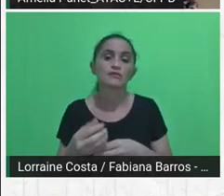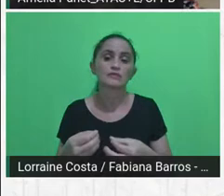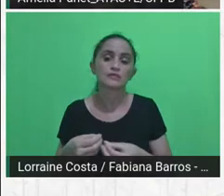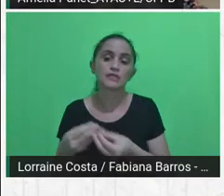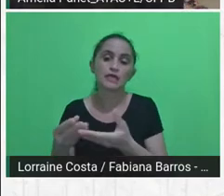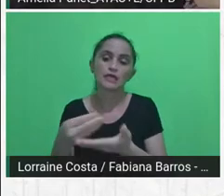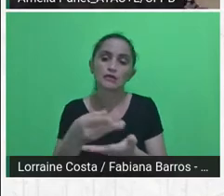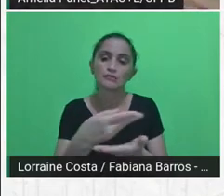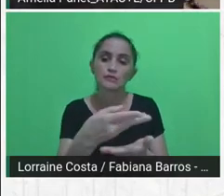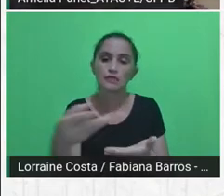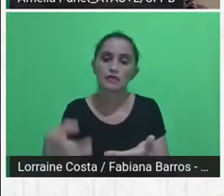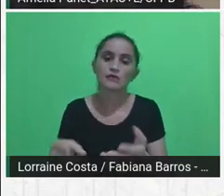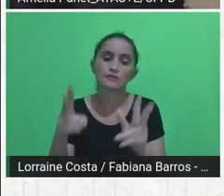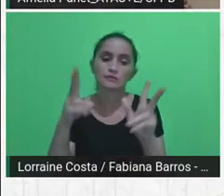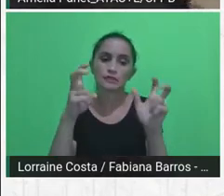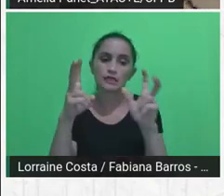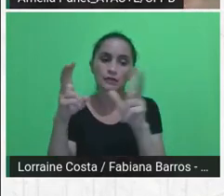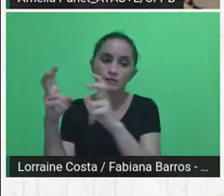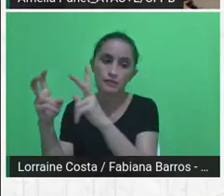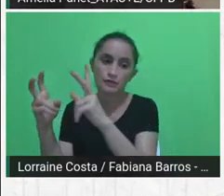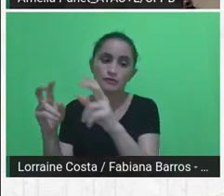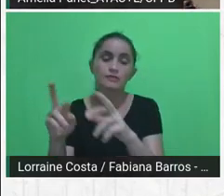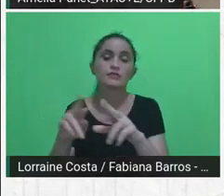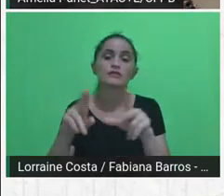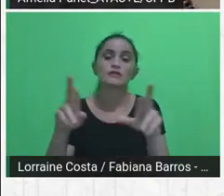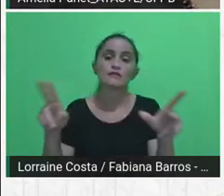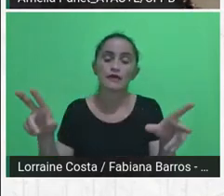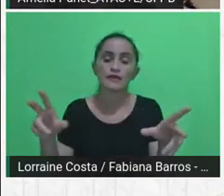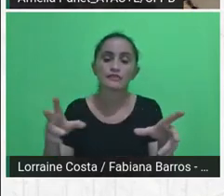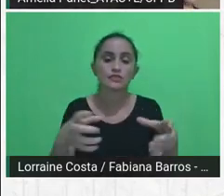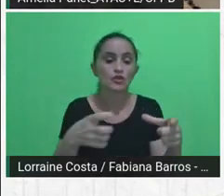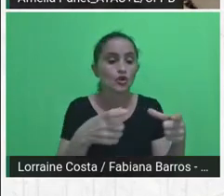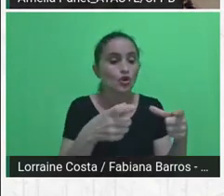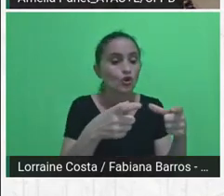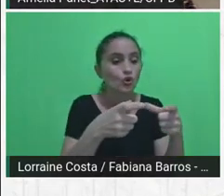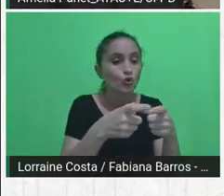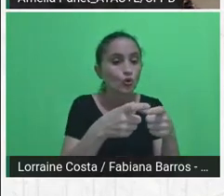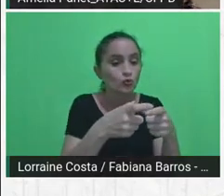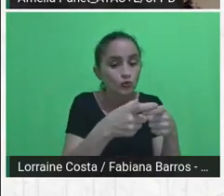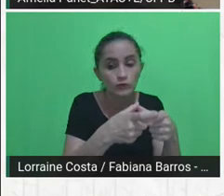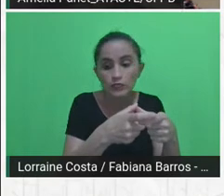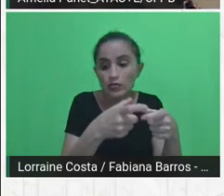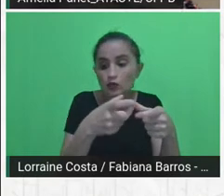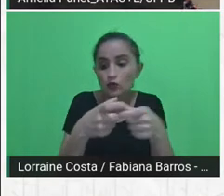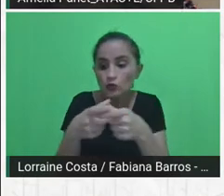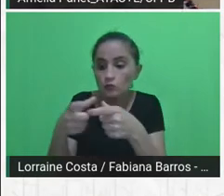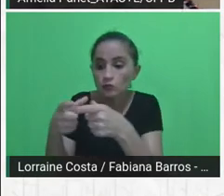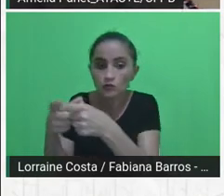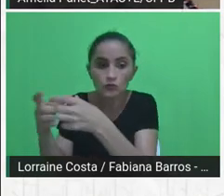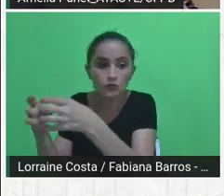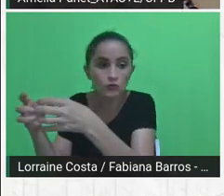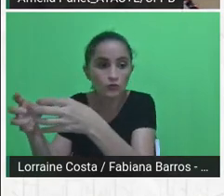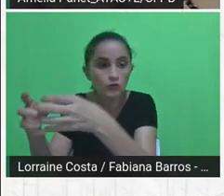temáticas foram sendo discutidas entre grupos menores, e cada membro daquele grupo tinha